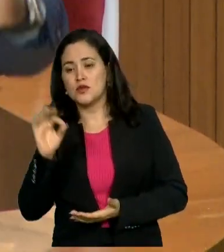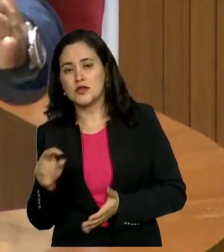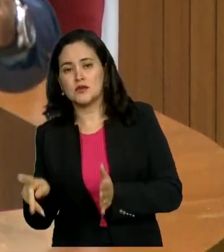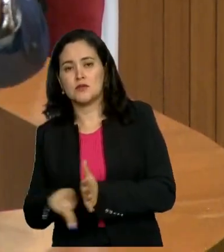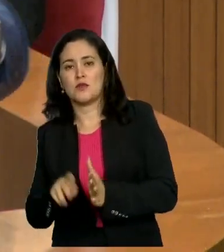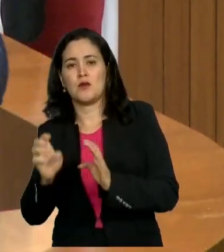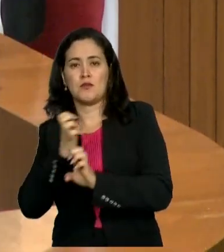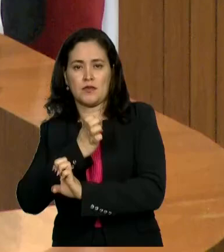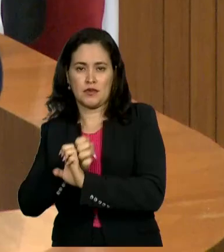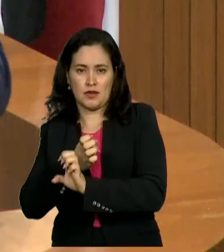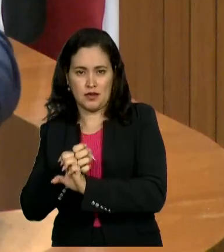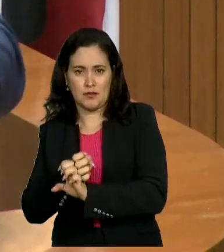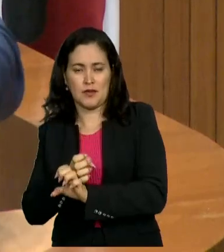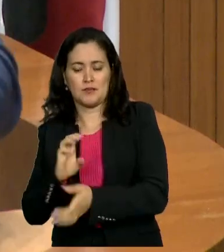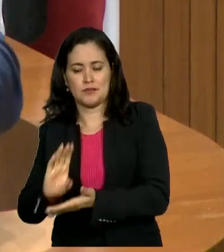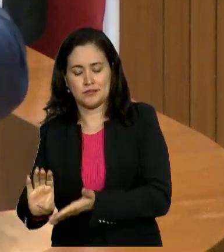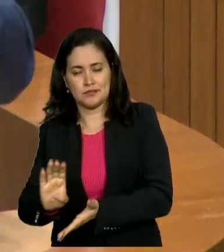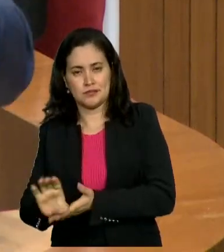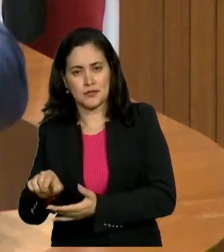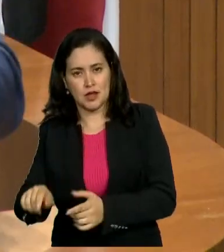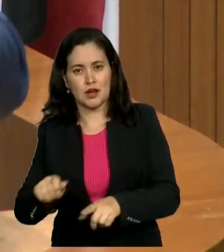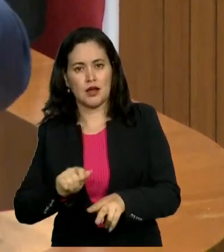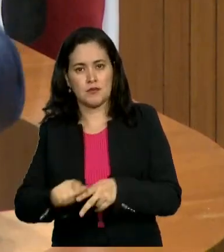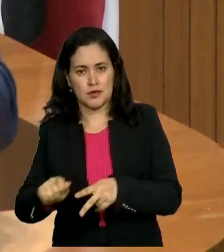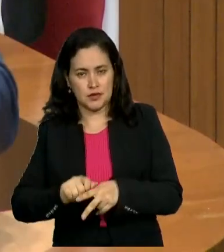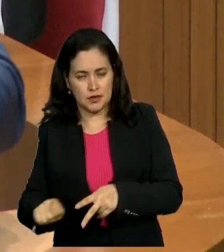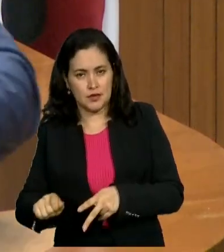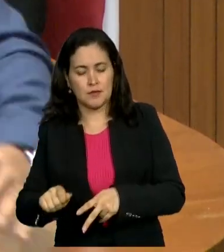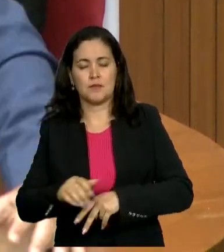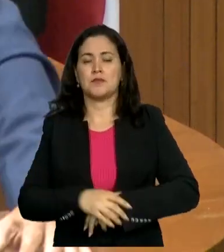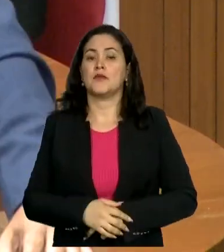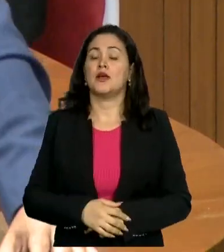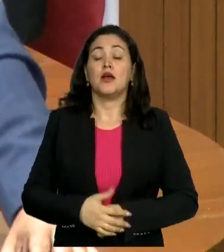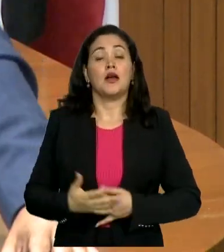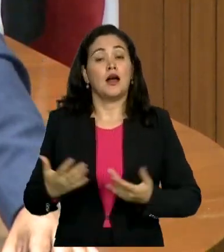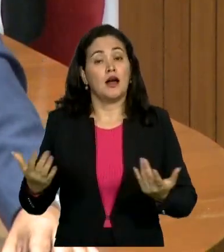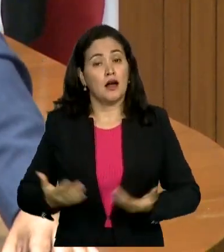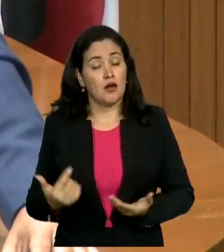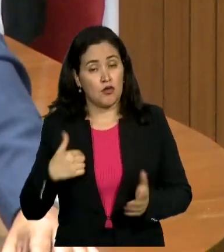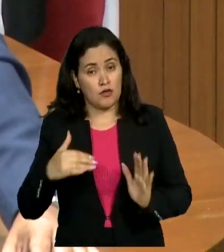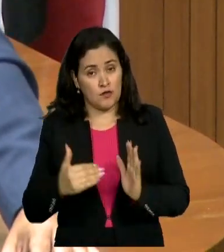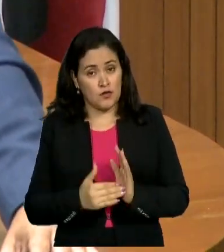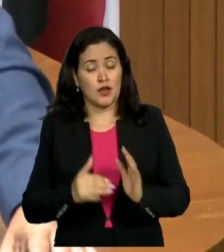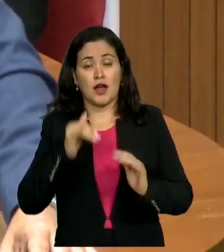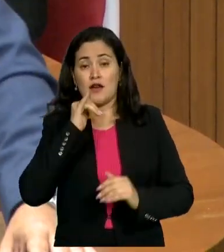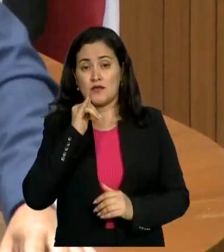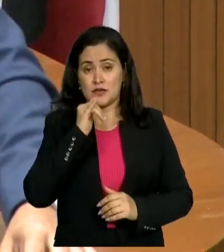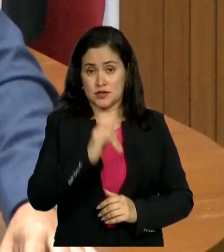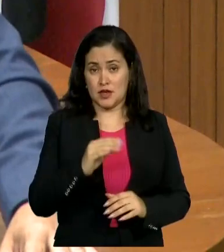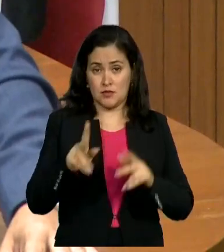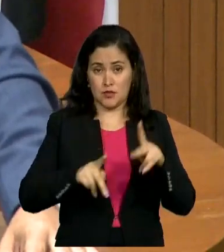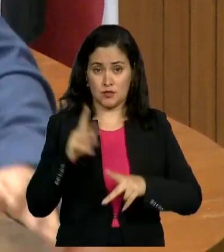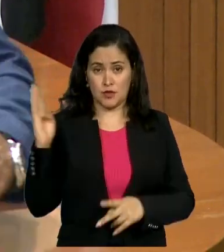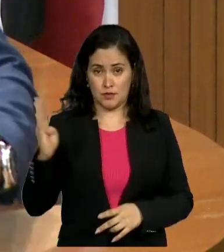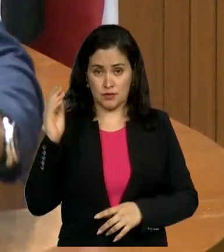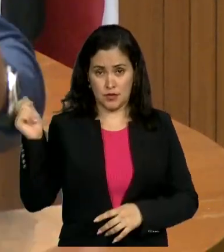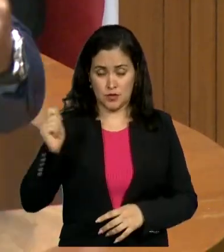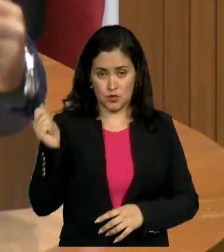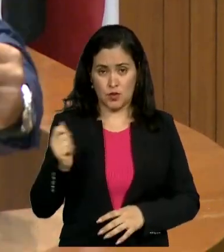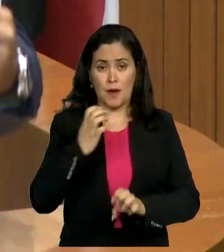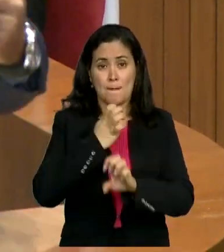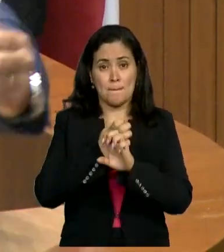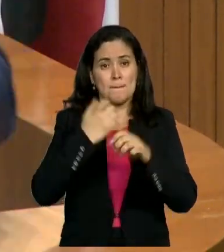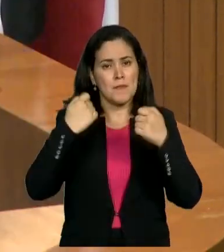É necessário, realmente, um melhor atendimento da Caema. Mas a Caema avançou bastante de 2018 para cá.